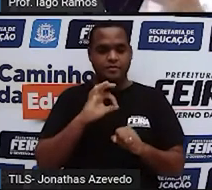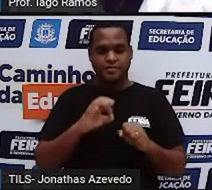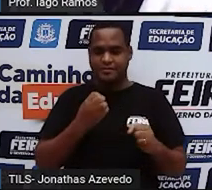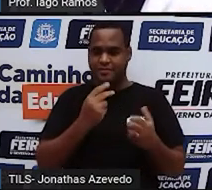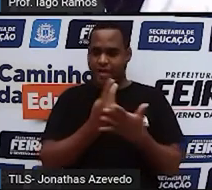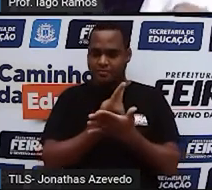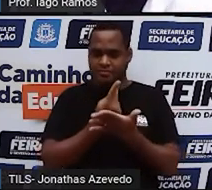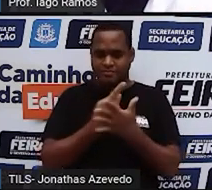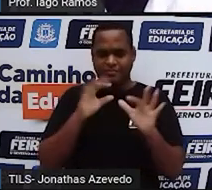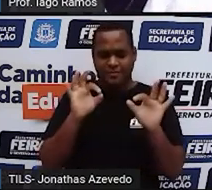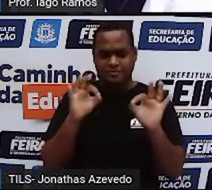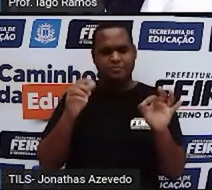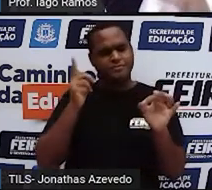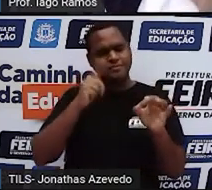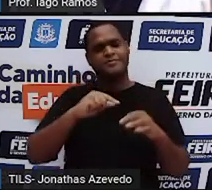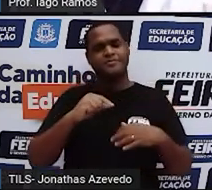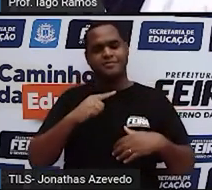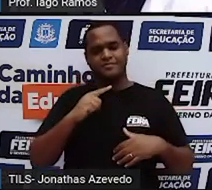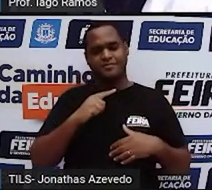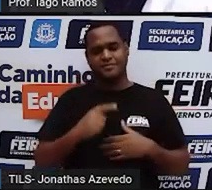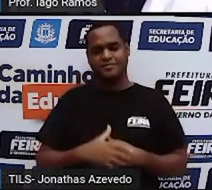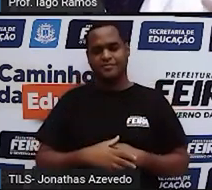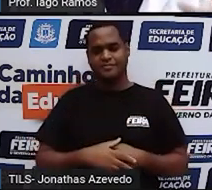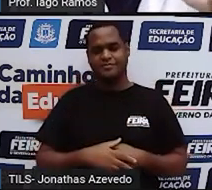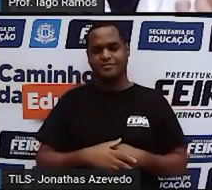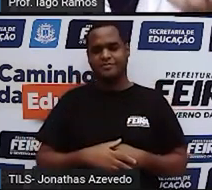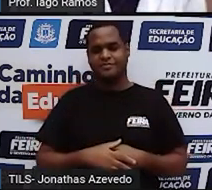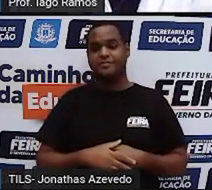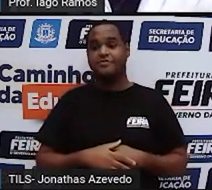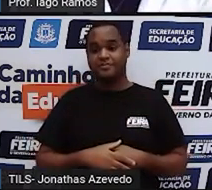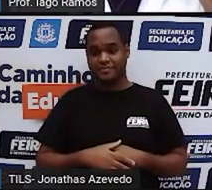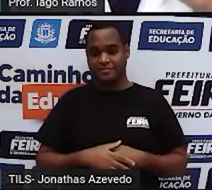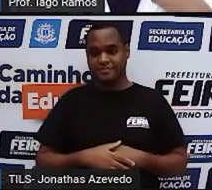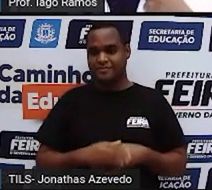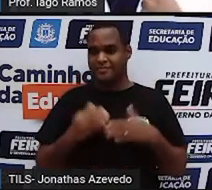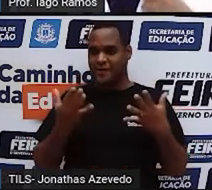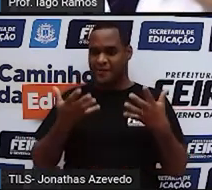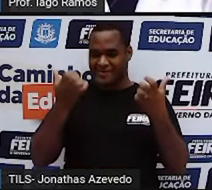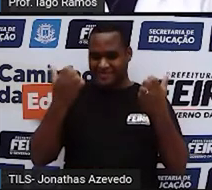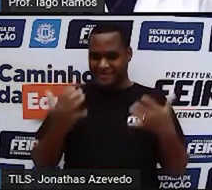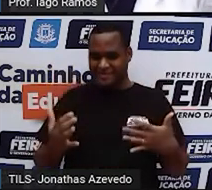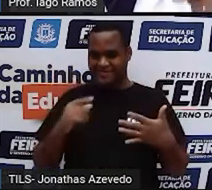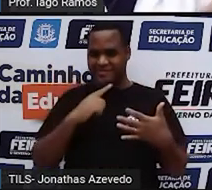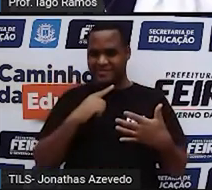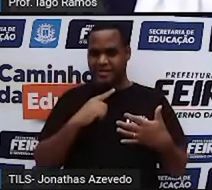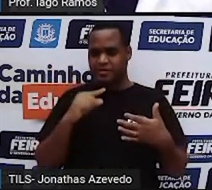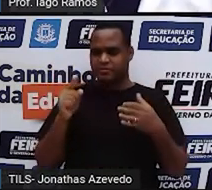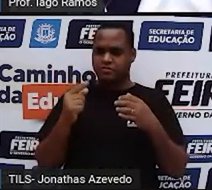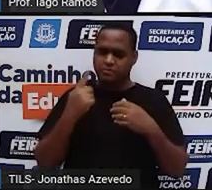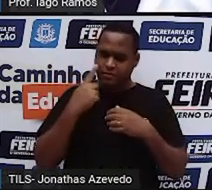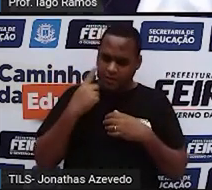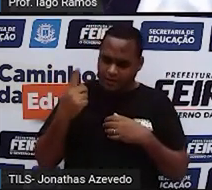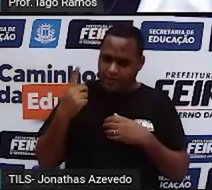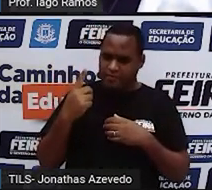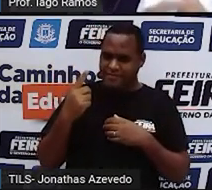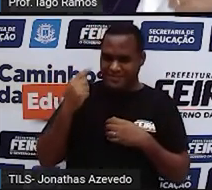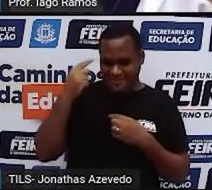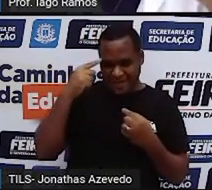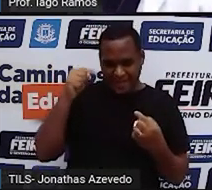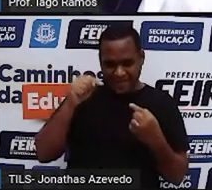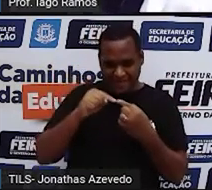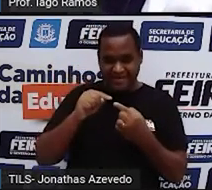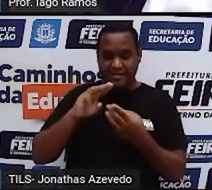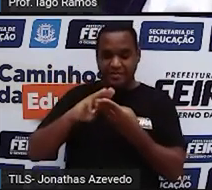vai dar certo. E por quê? E é aí agora que vem aquela parte da matemática